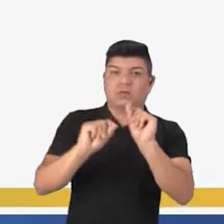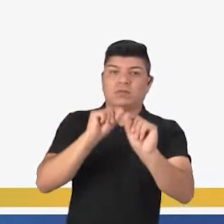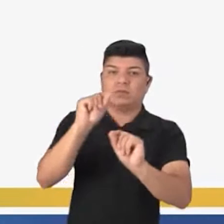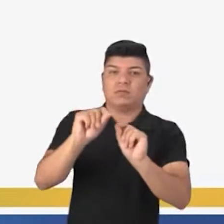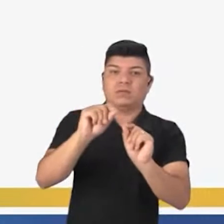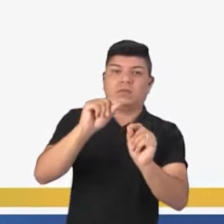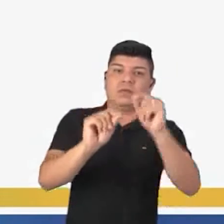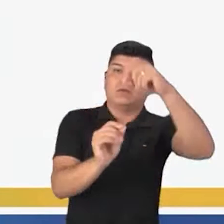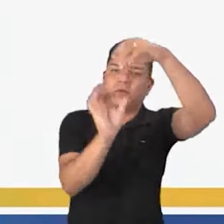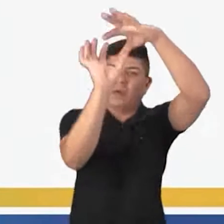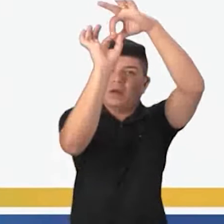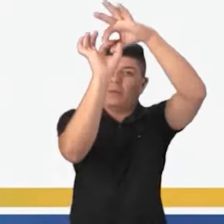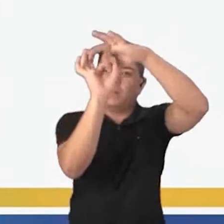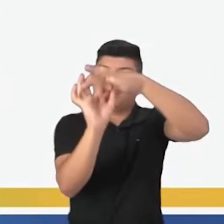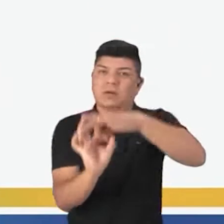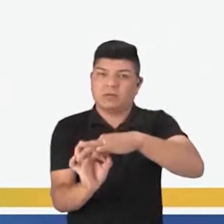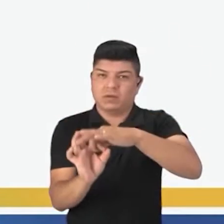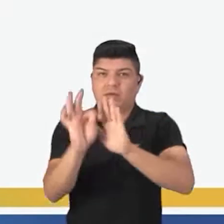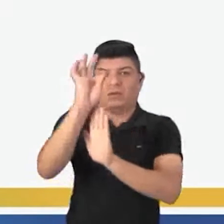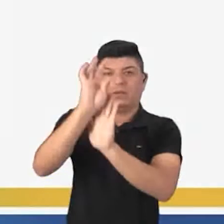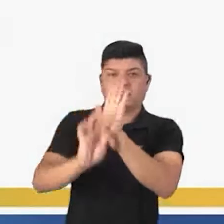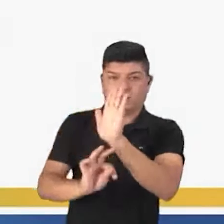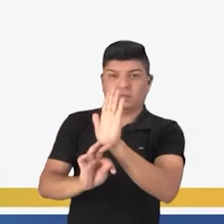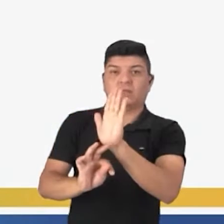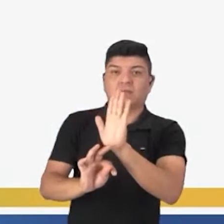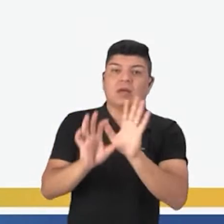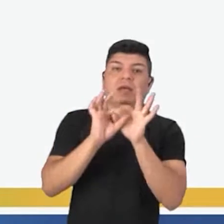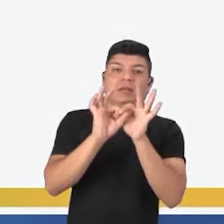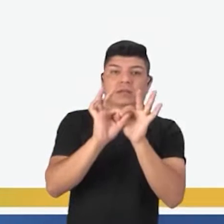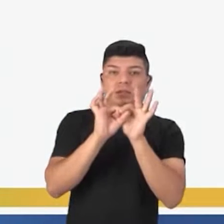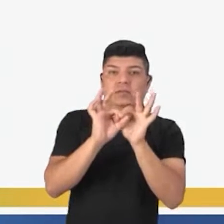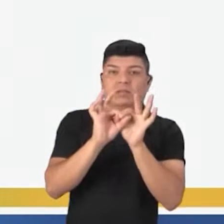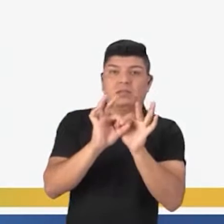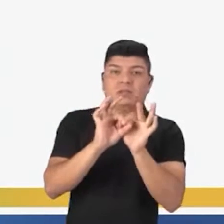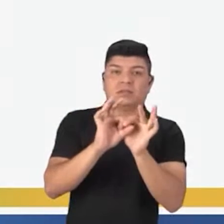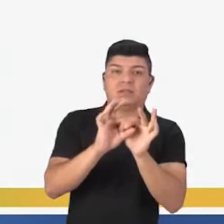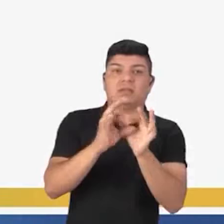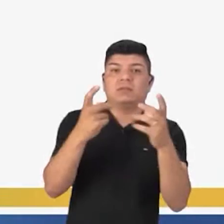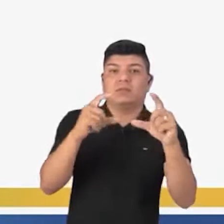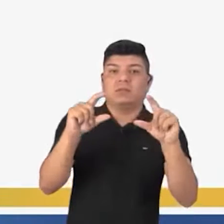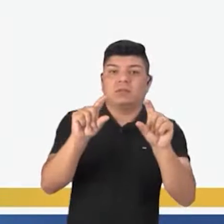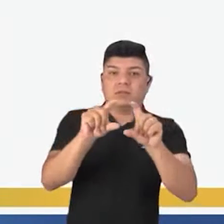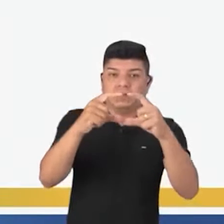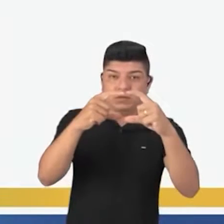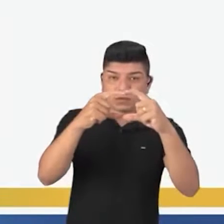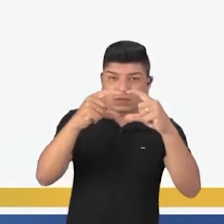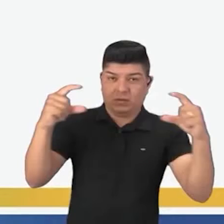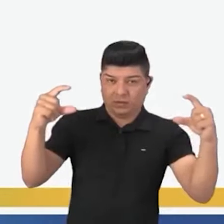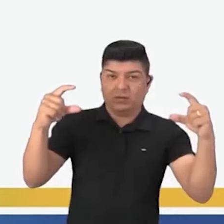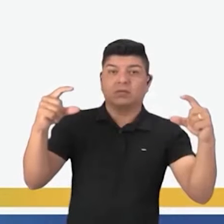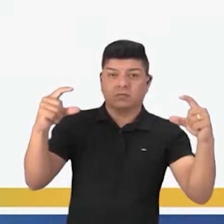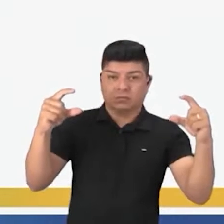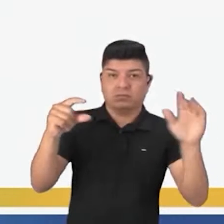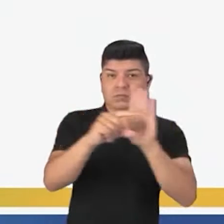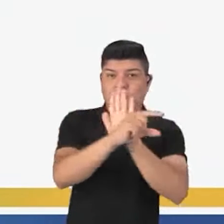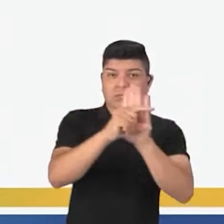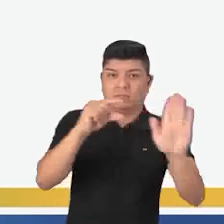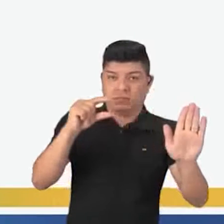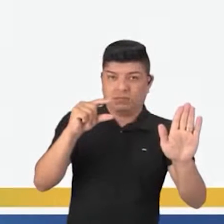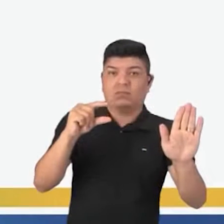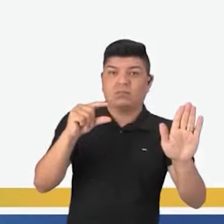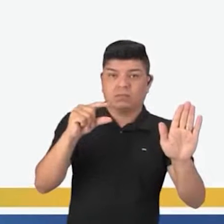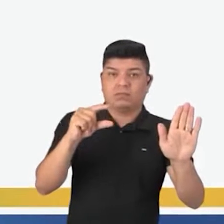para a coesão textual, ou seja, para a ligação entre as diversas orações, períodos e